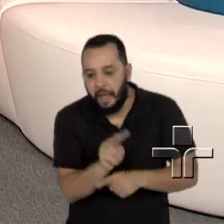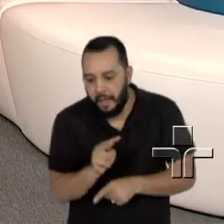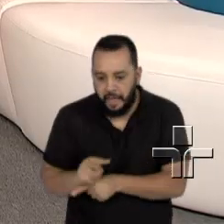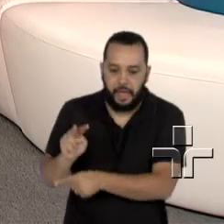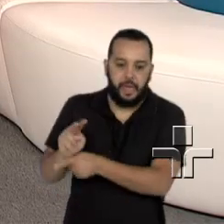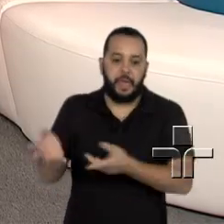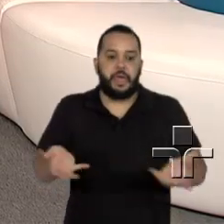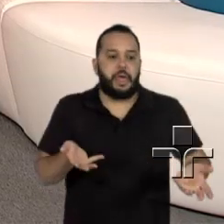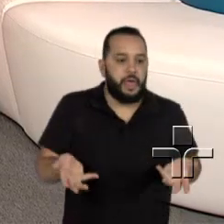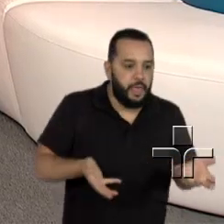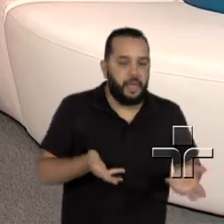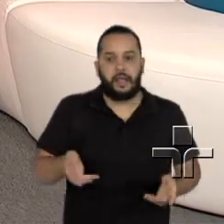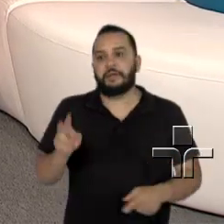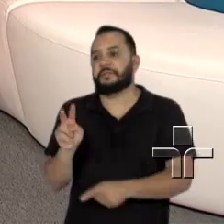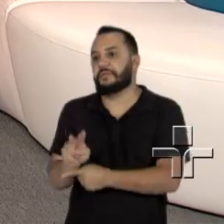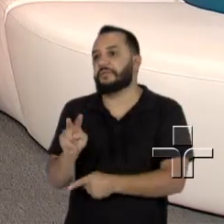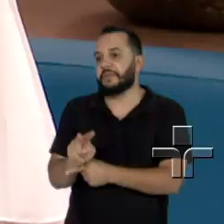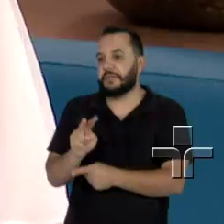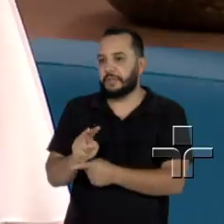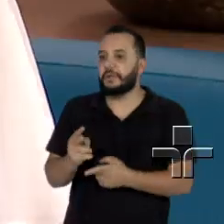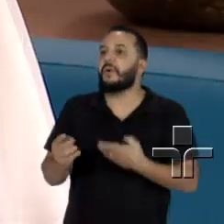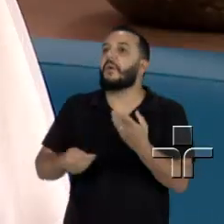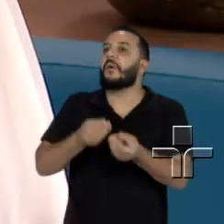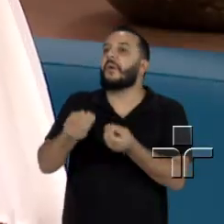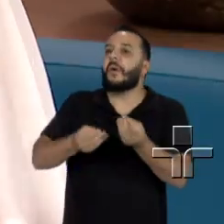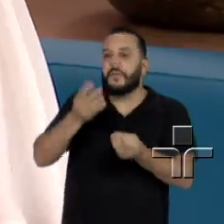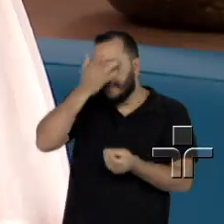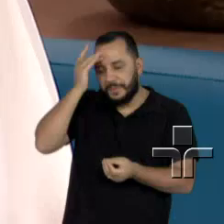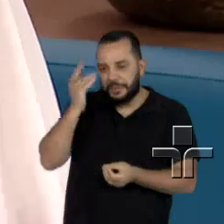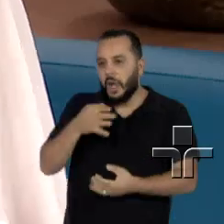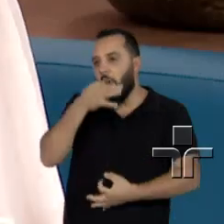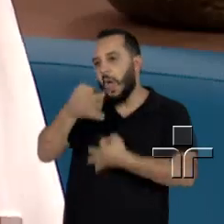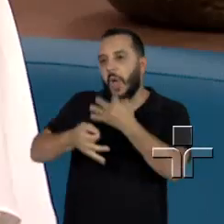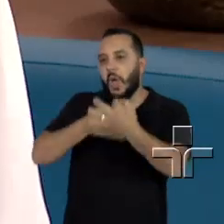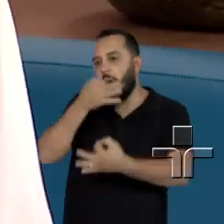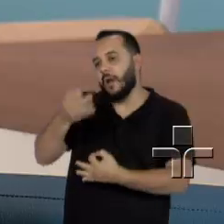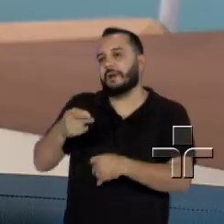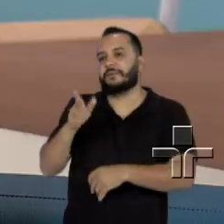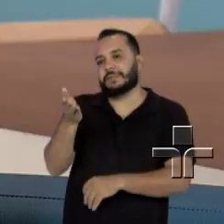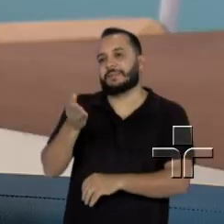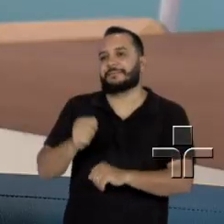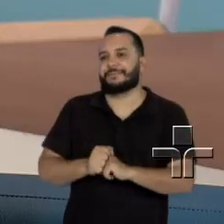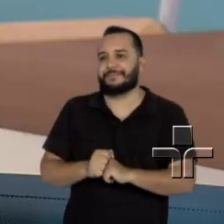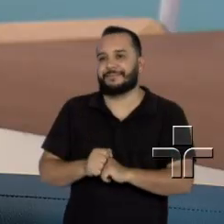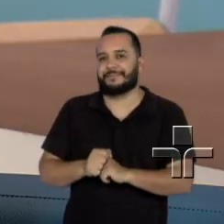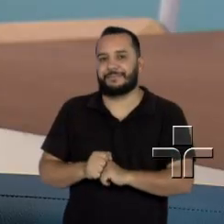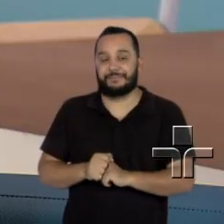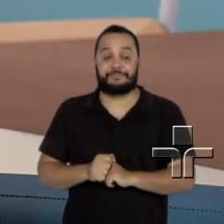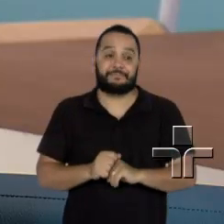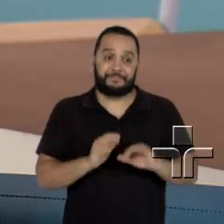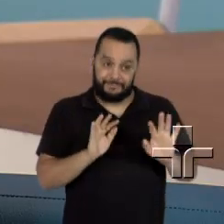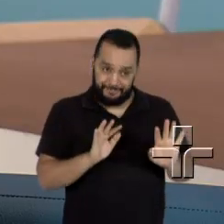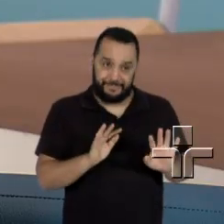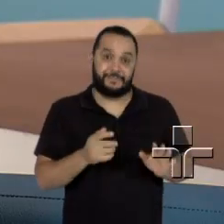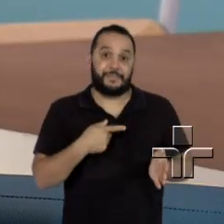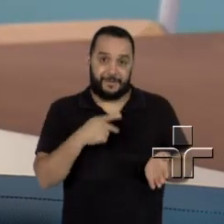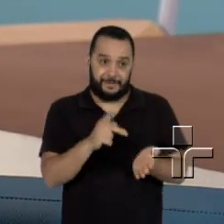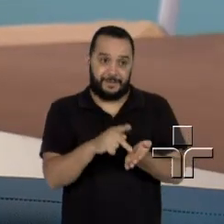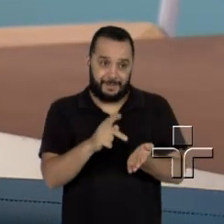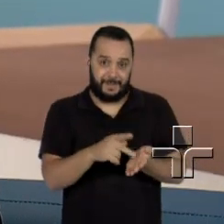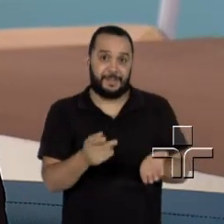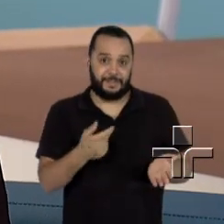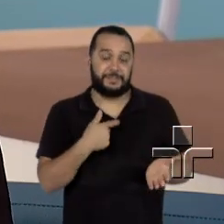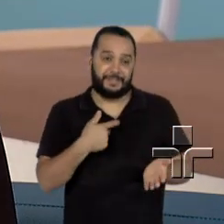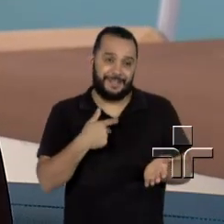criar as crianças. Como é que tem sido a sua relação com os gêmeos? Olha, o PIC, como eu produzo